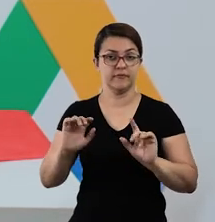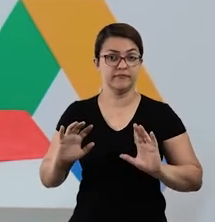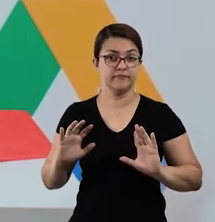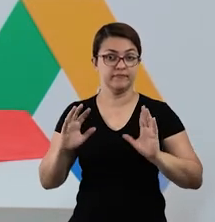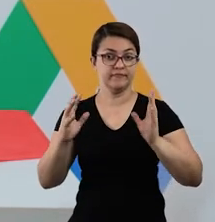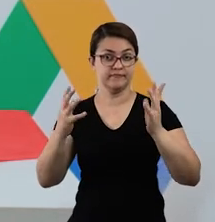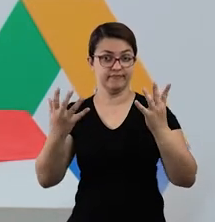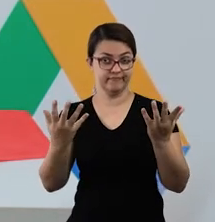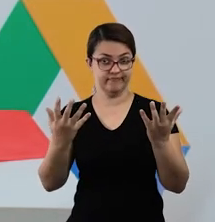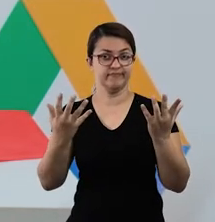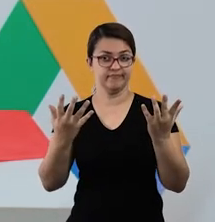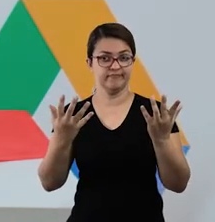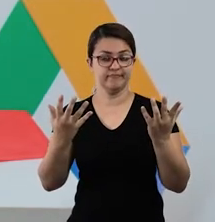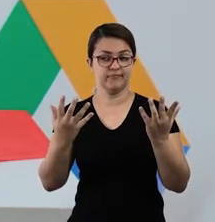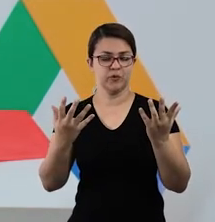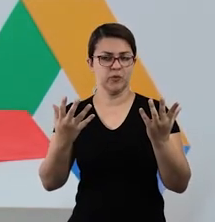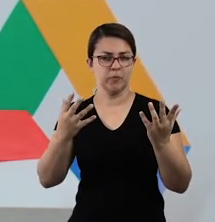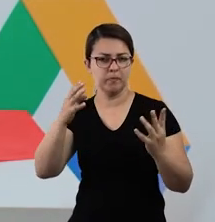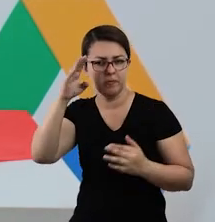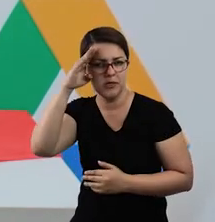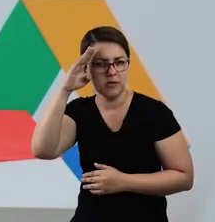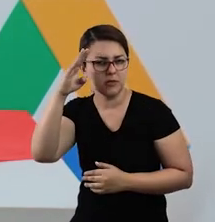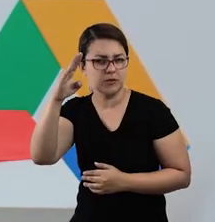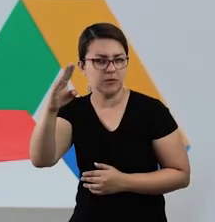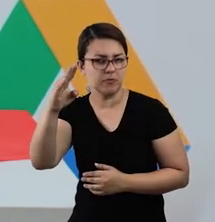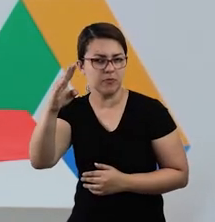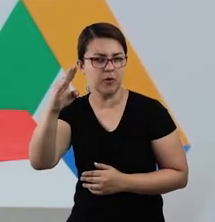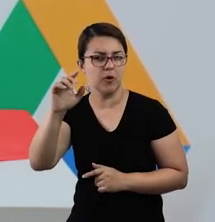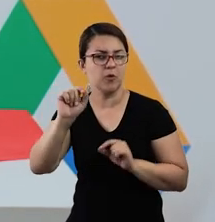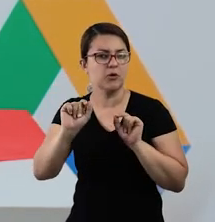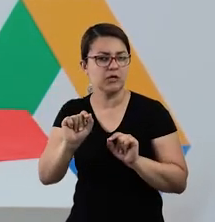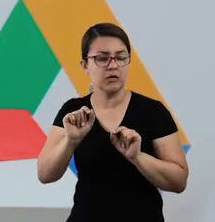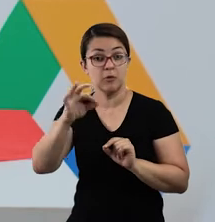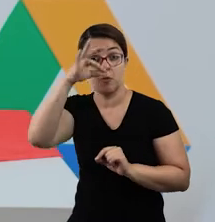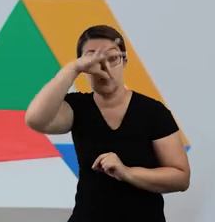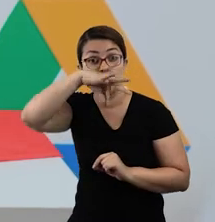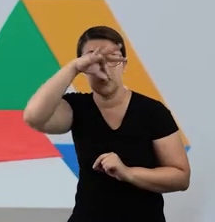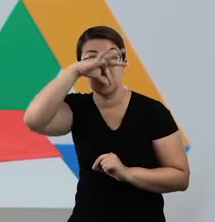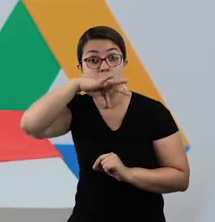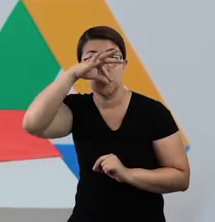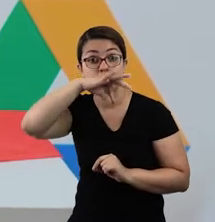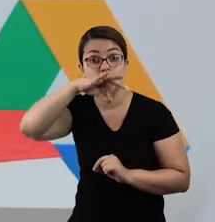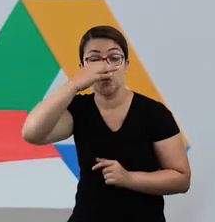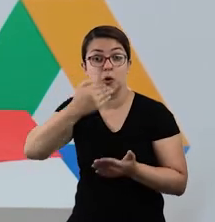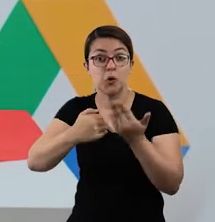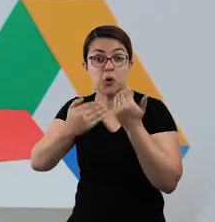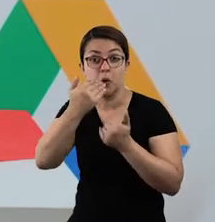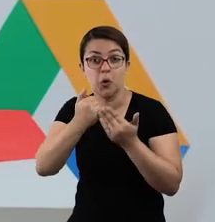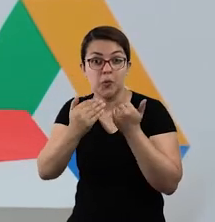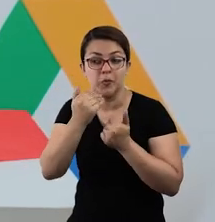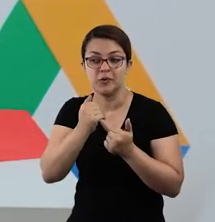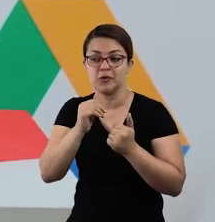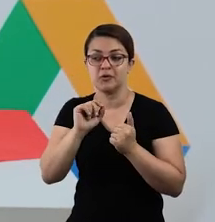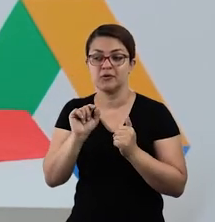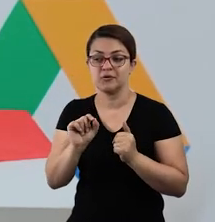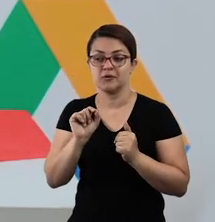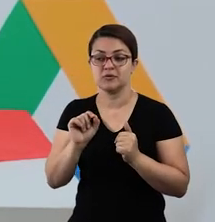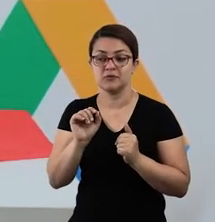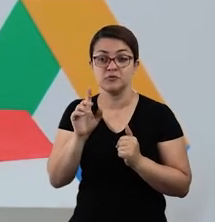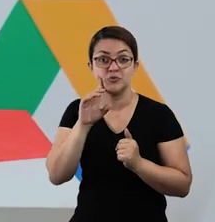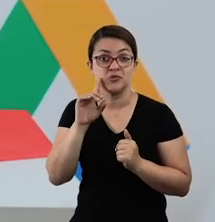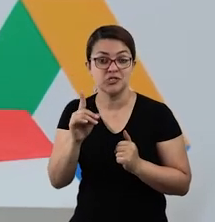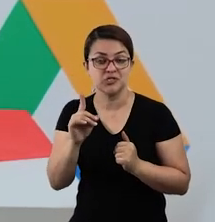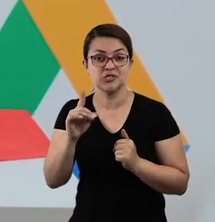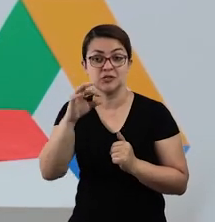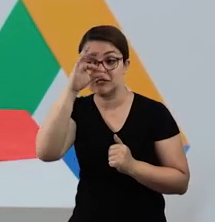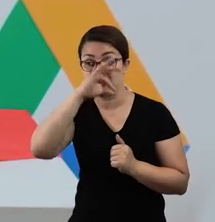Day, o prato principal é o peru. Turquen. Turquen Day. E é até comemorado, dito como